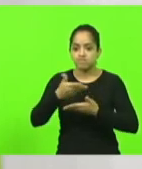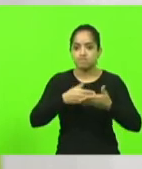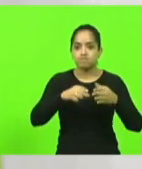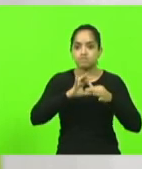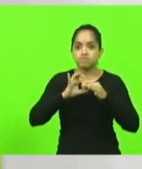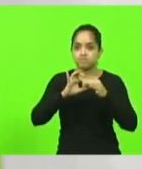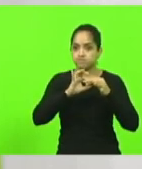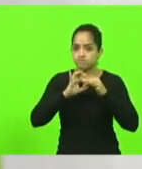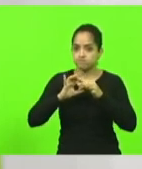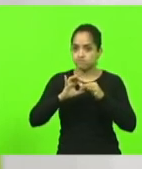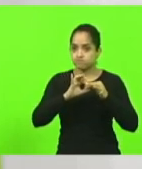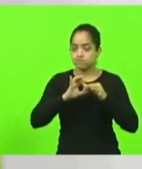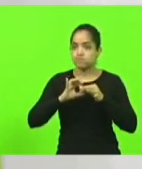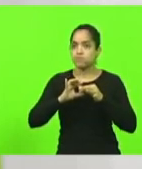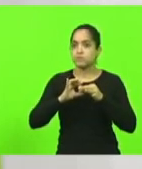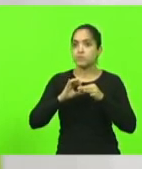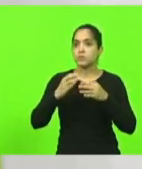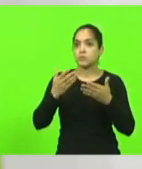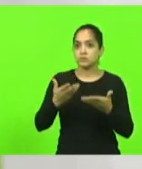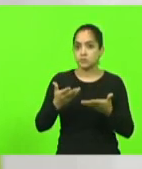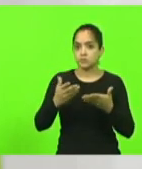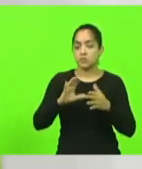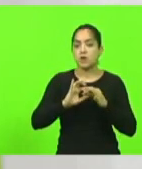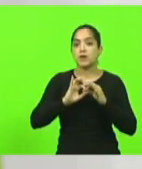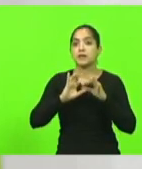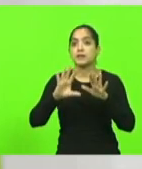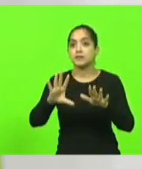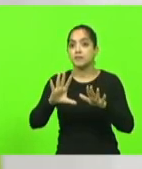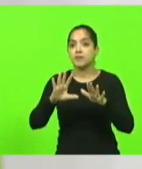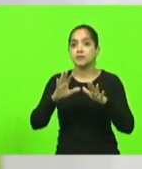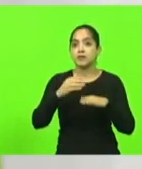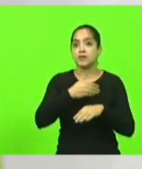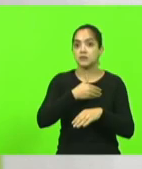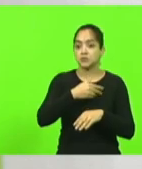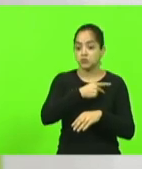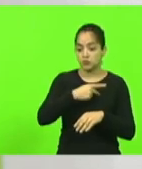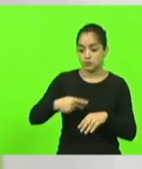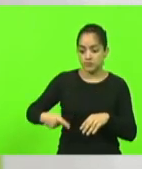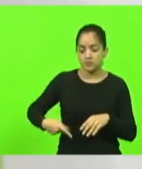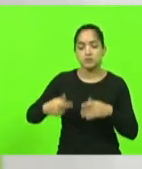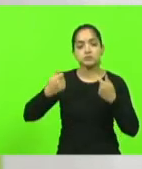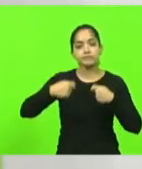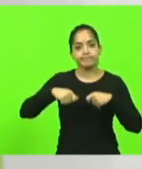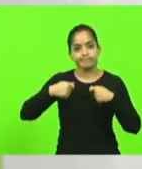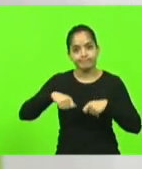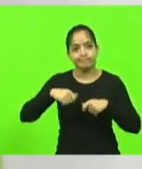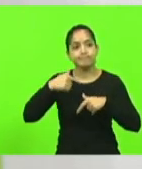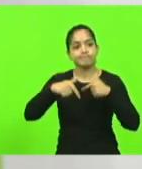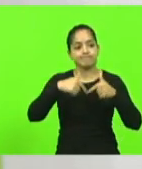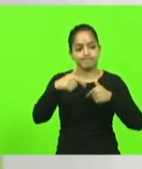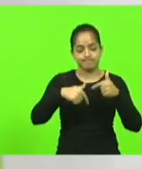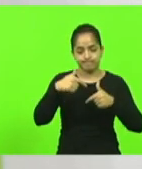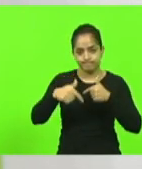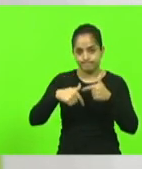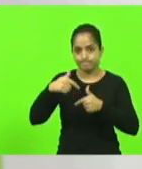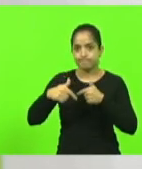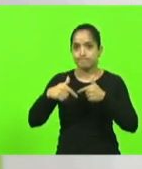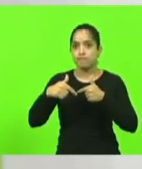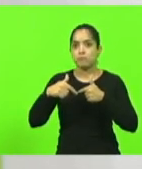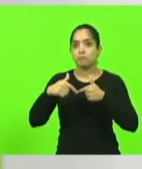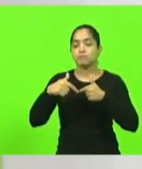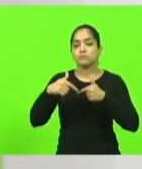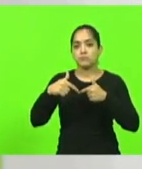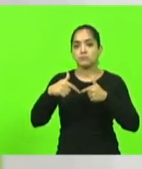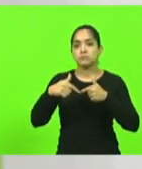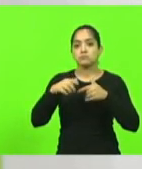os poderes, além de buscar a liberdade que o nosso presidente precisa para poder trabalhar, para assumir os